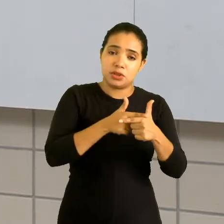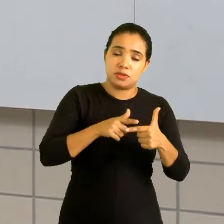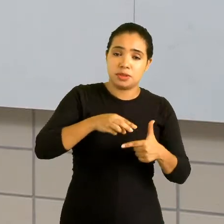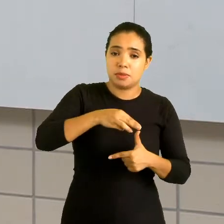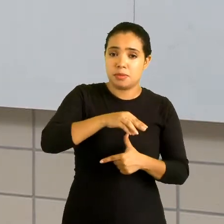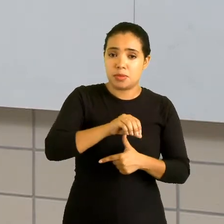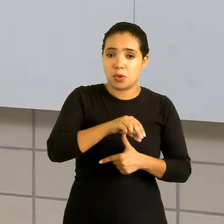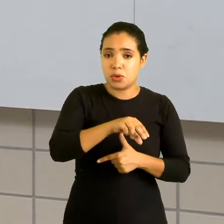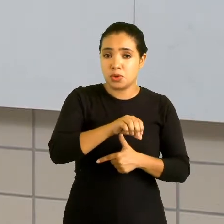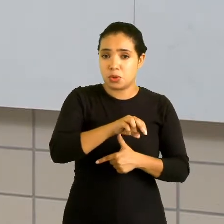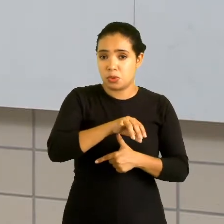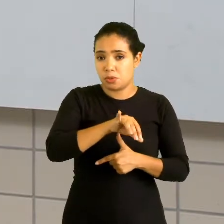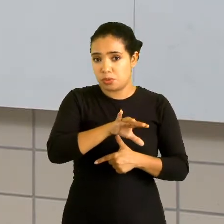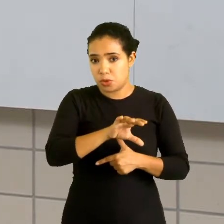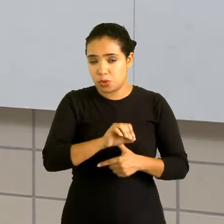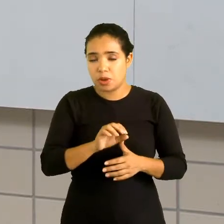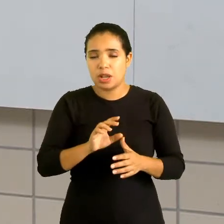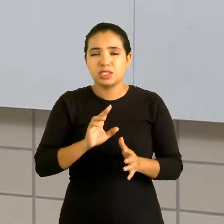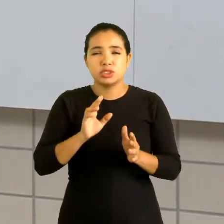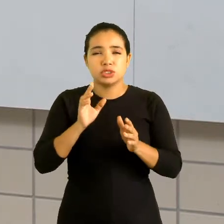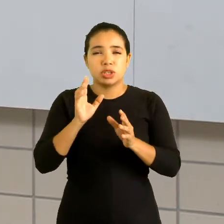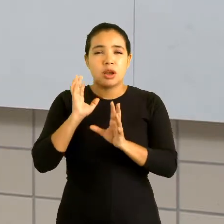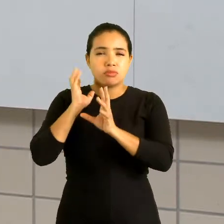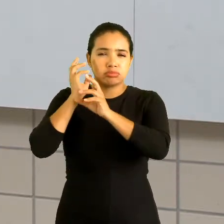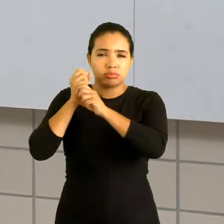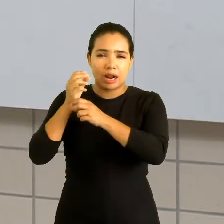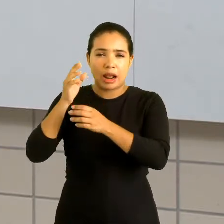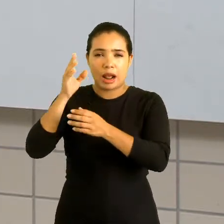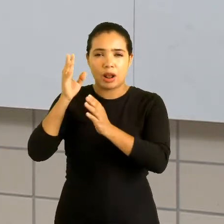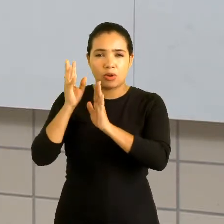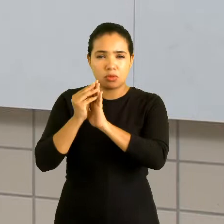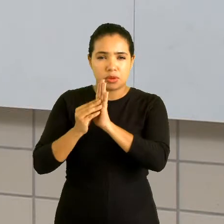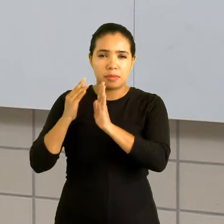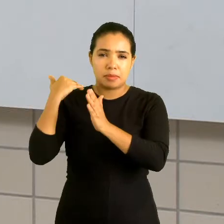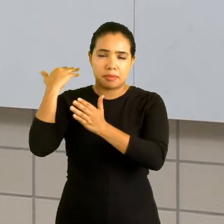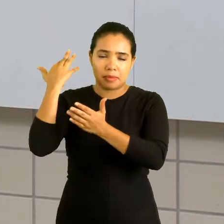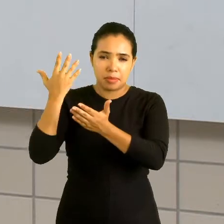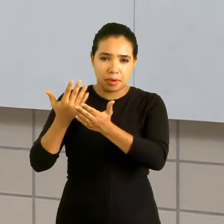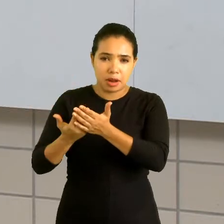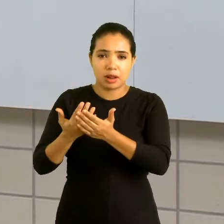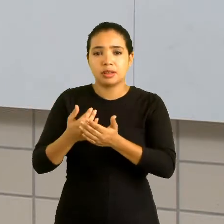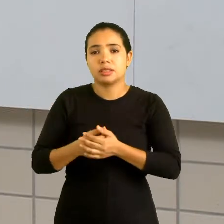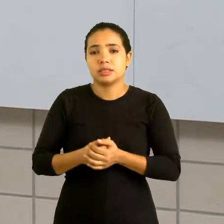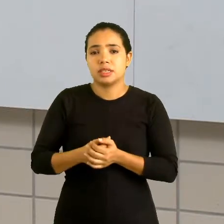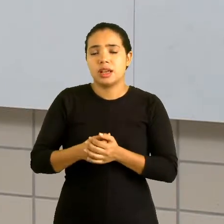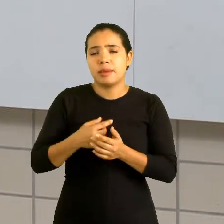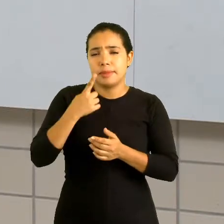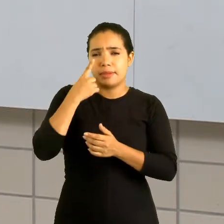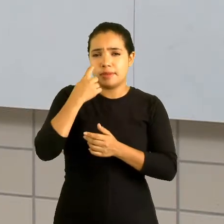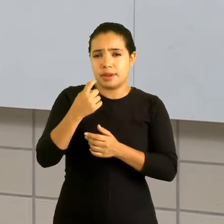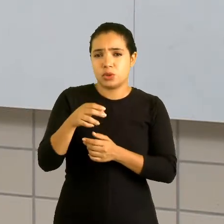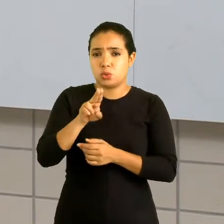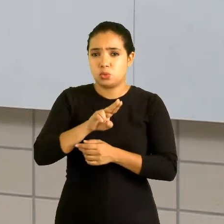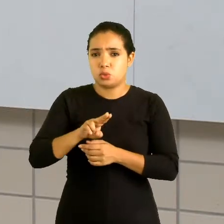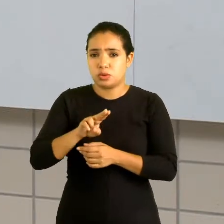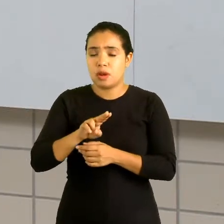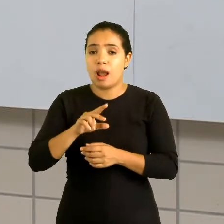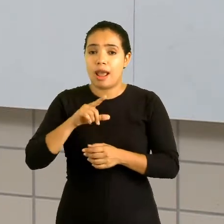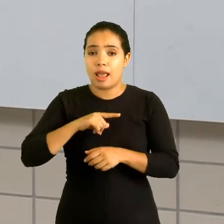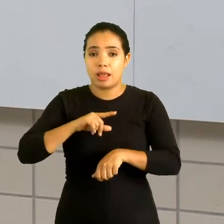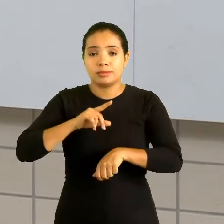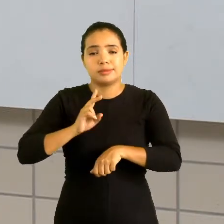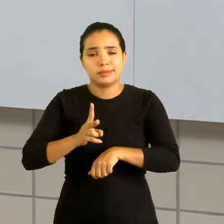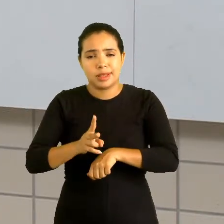eu quero relembrar com vocês uma propriedade interessante lá das nossas potências que nós vamos utilizar o tempo